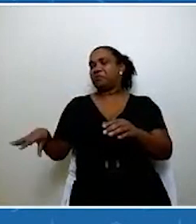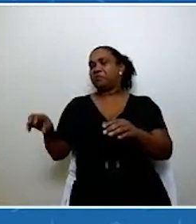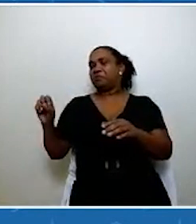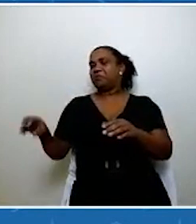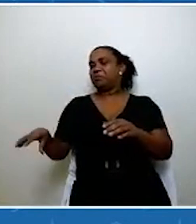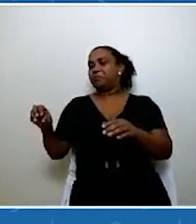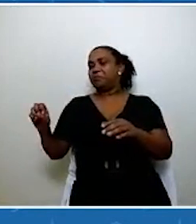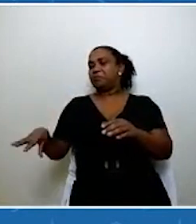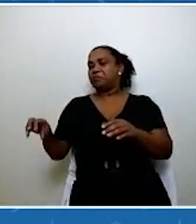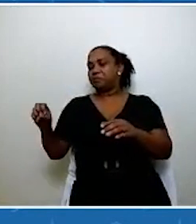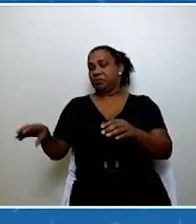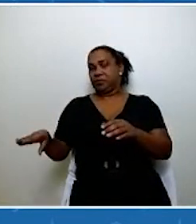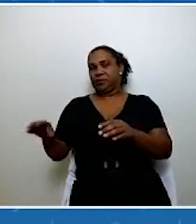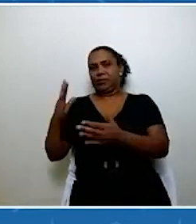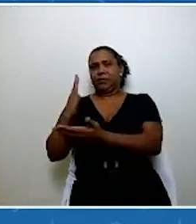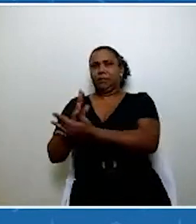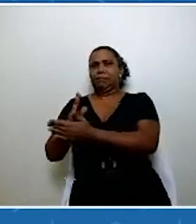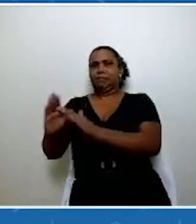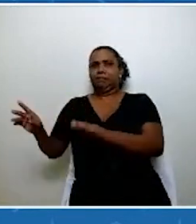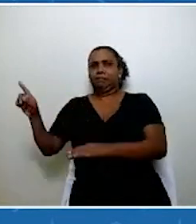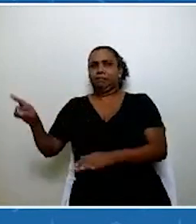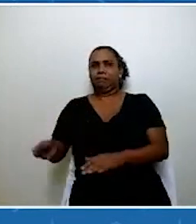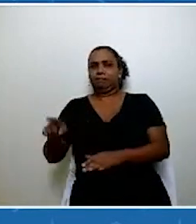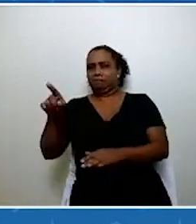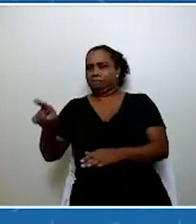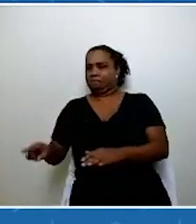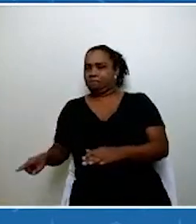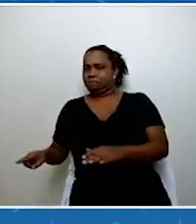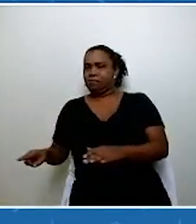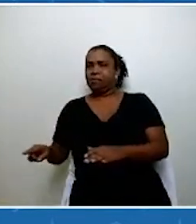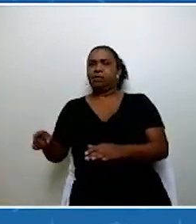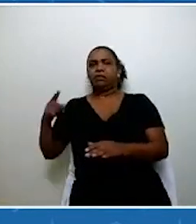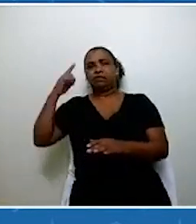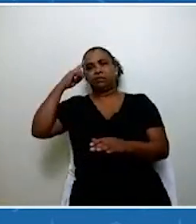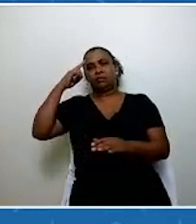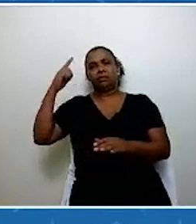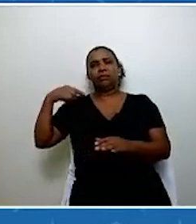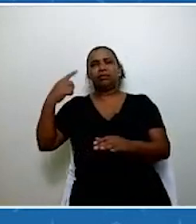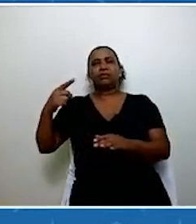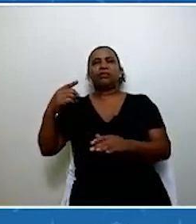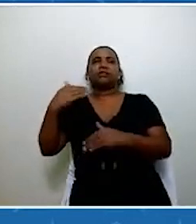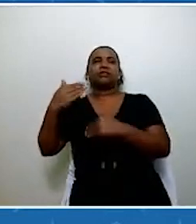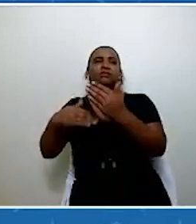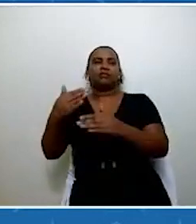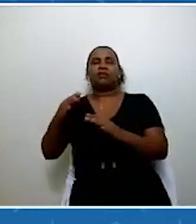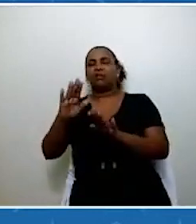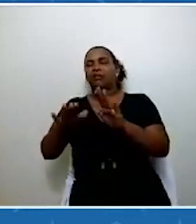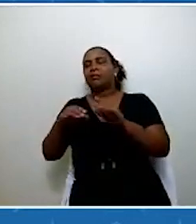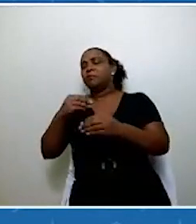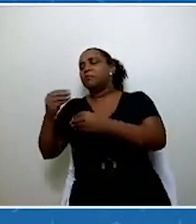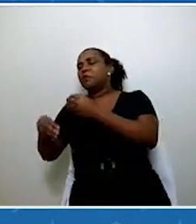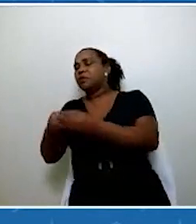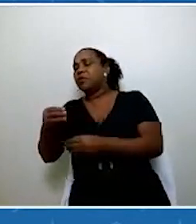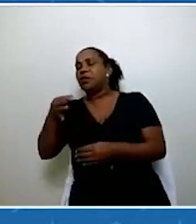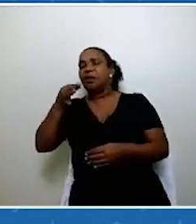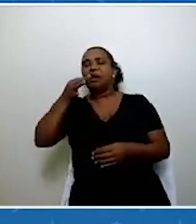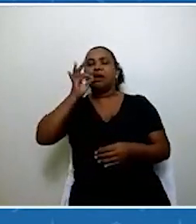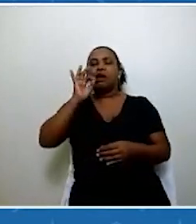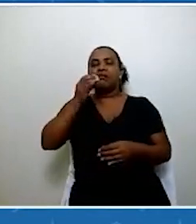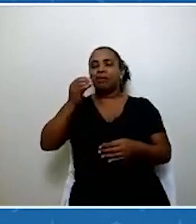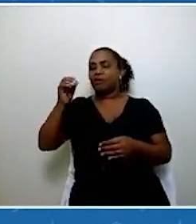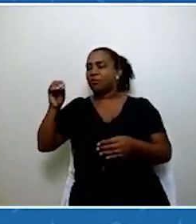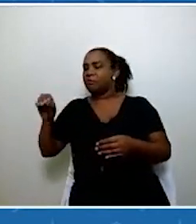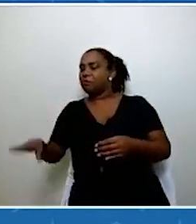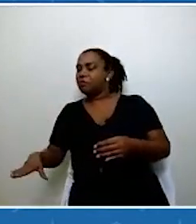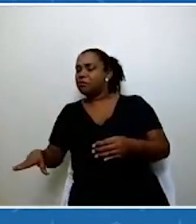é resíduo aqui do dia, da atividade e às vezes a gente vai misturando copinho de café com restinho de café, papel,